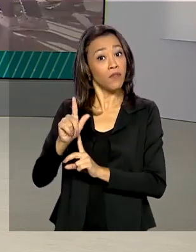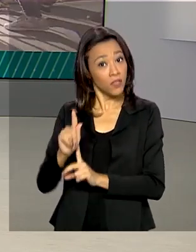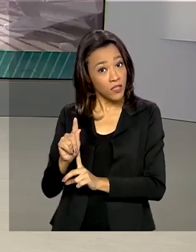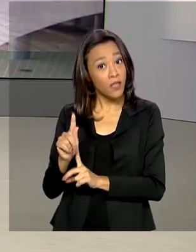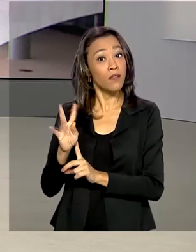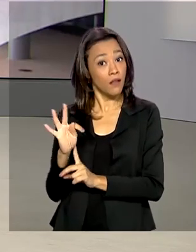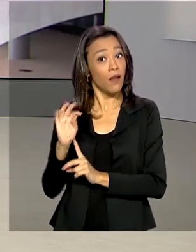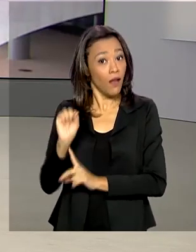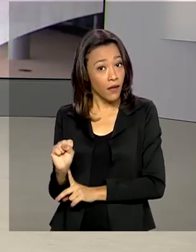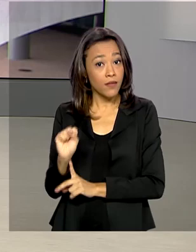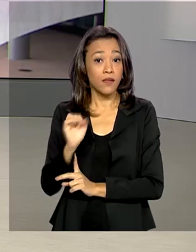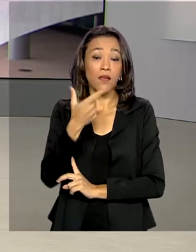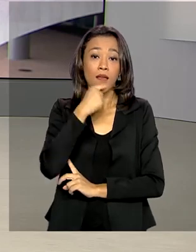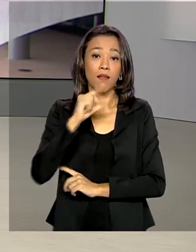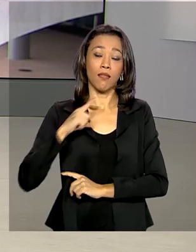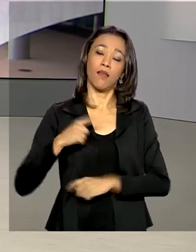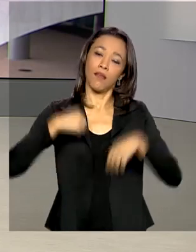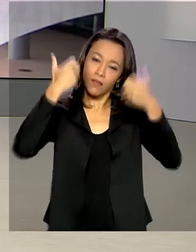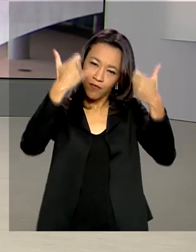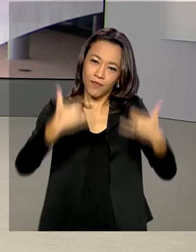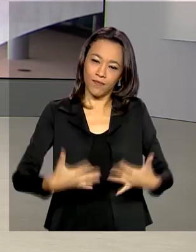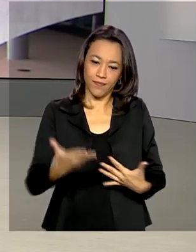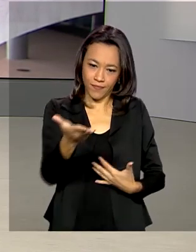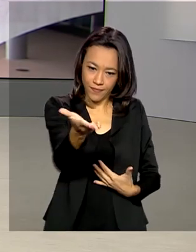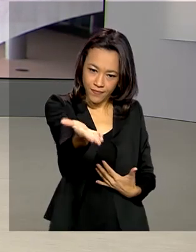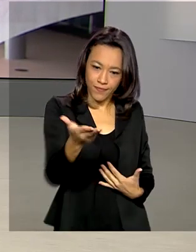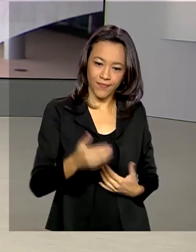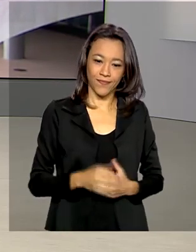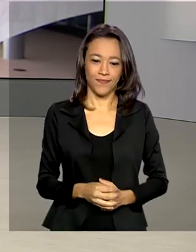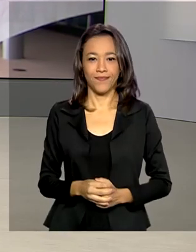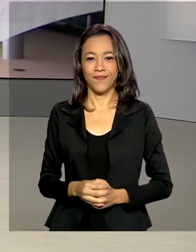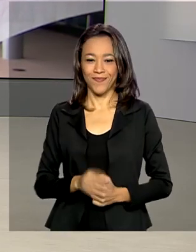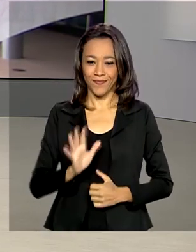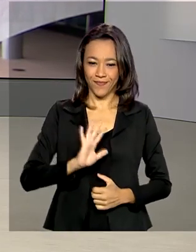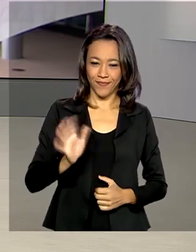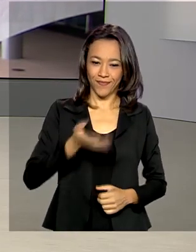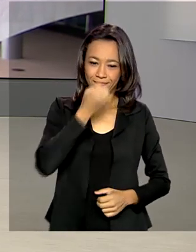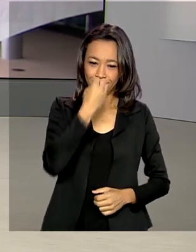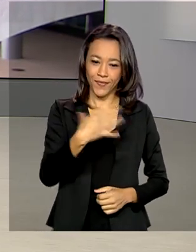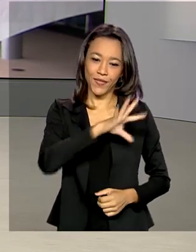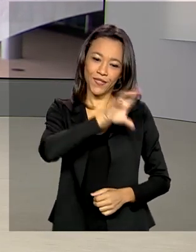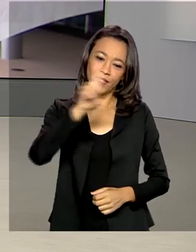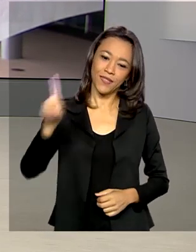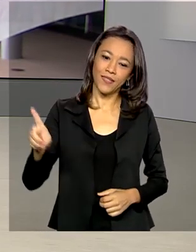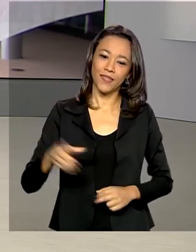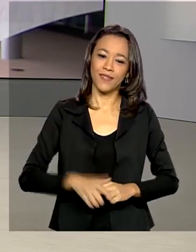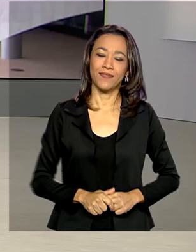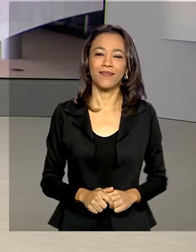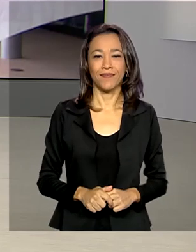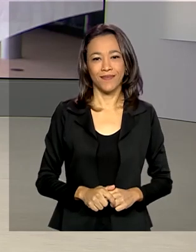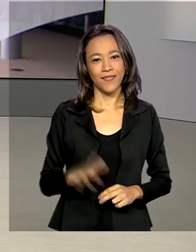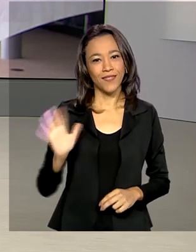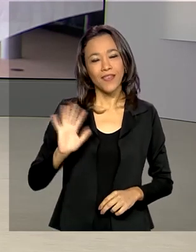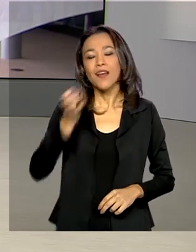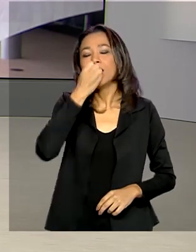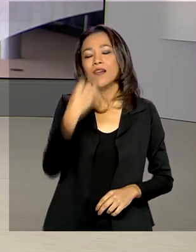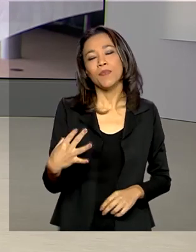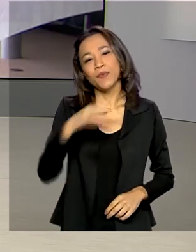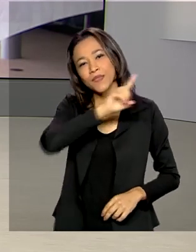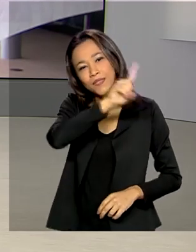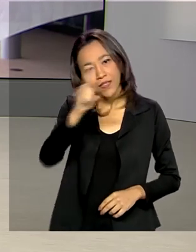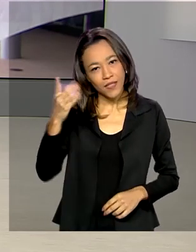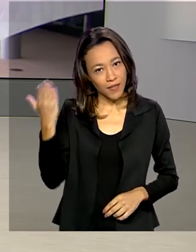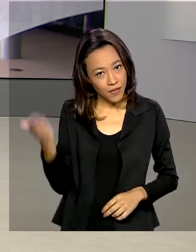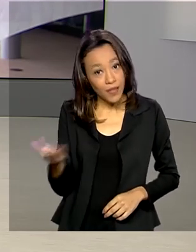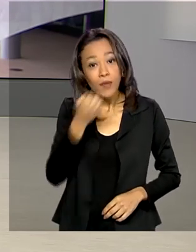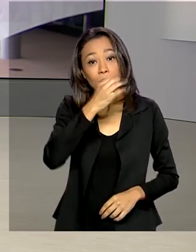Quem tem os detalhes direto do Palácio Planalto é a repórter Luciana Colares de Holanda. Oi Lu, bom dia. Oi Renata, bom dia pra você, bom